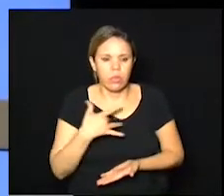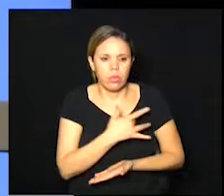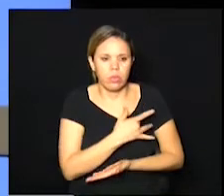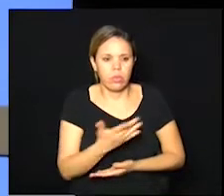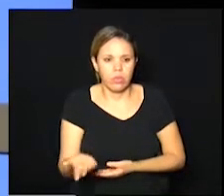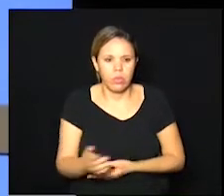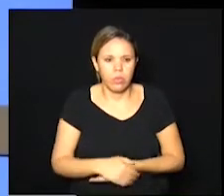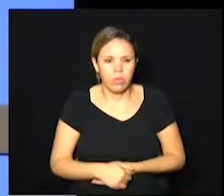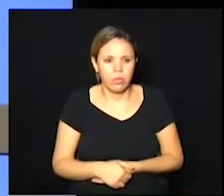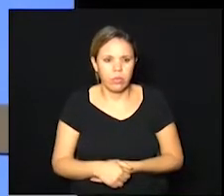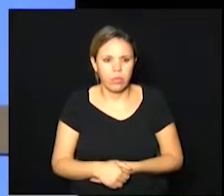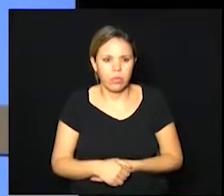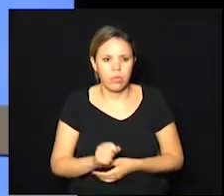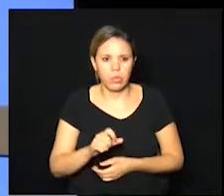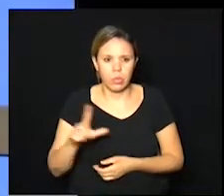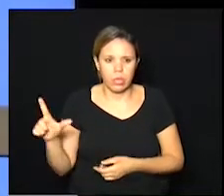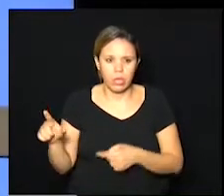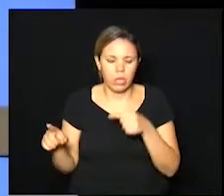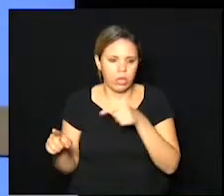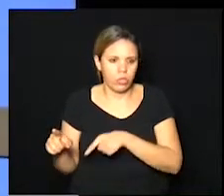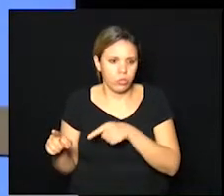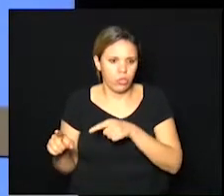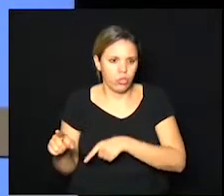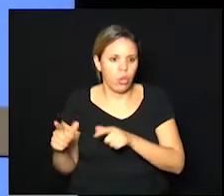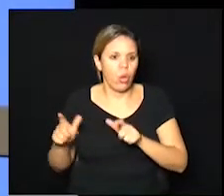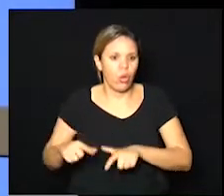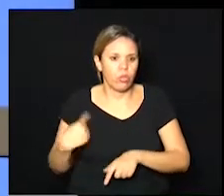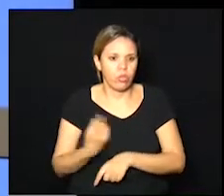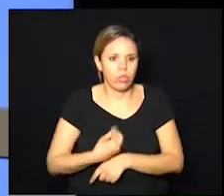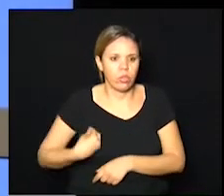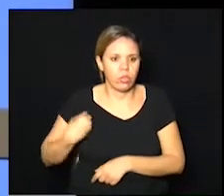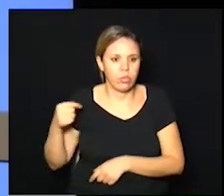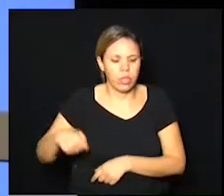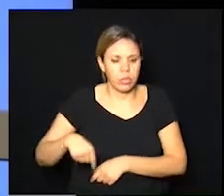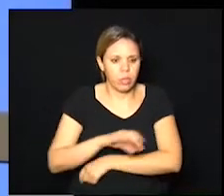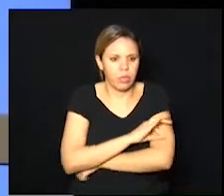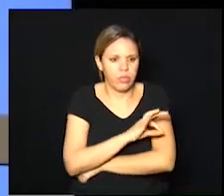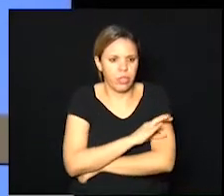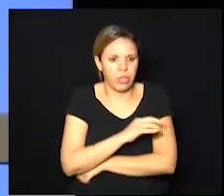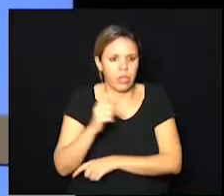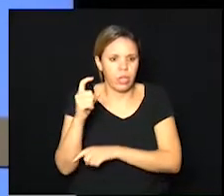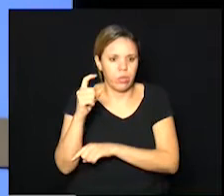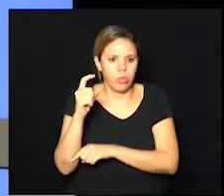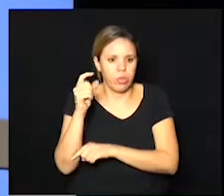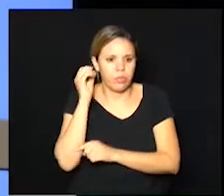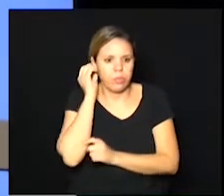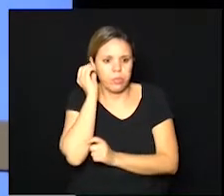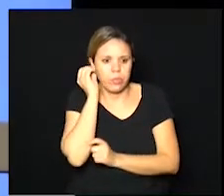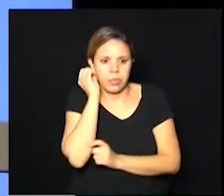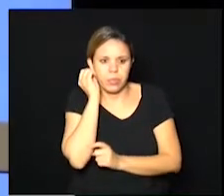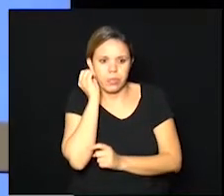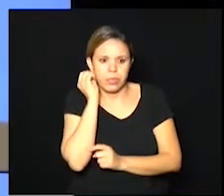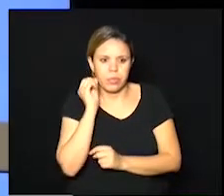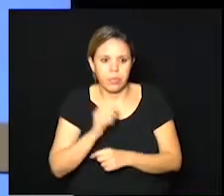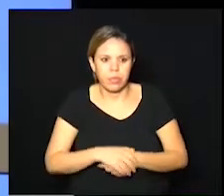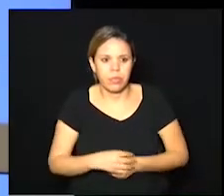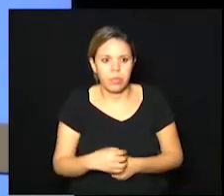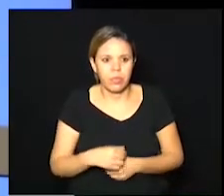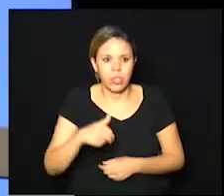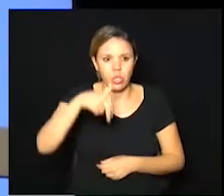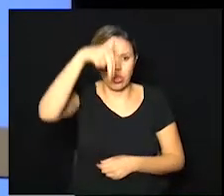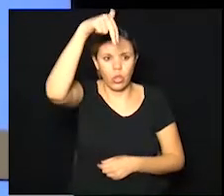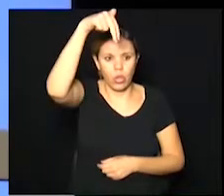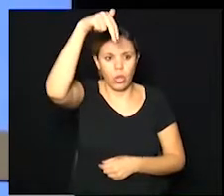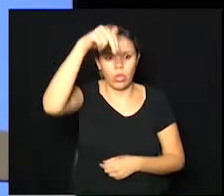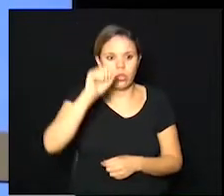o distrito leste que é onde nós estamos aqui na prefeitura o Cambuí a região central a norte que é a